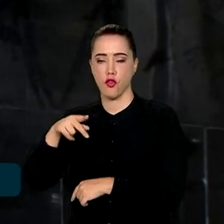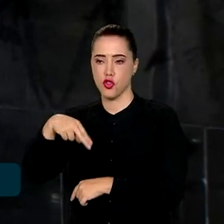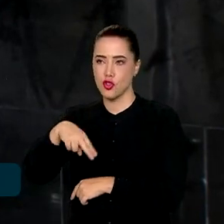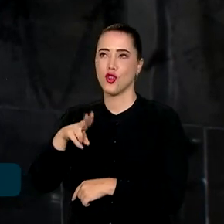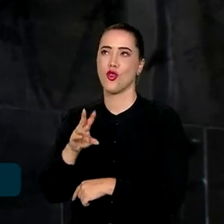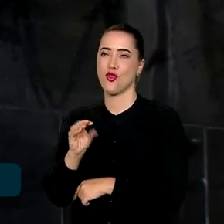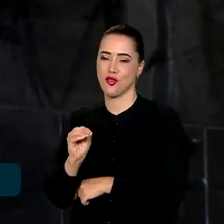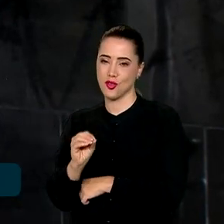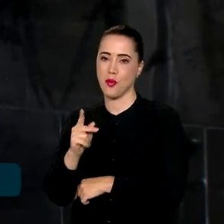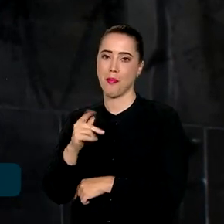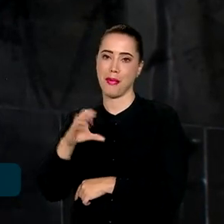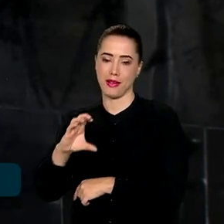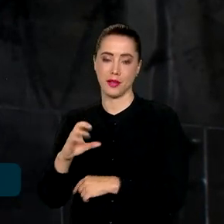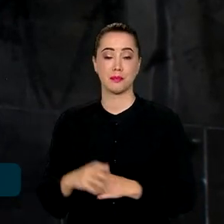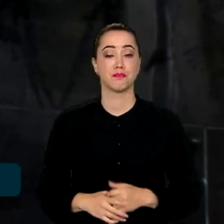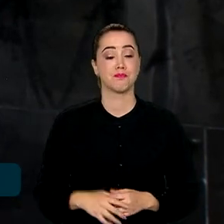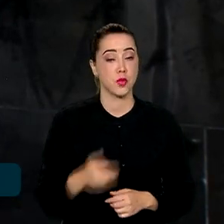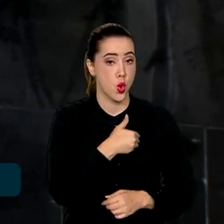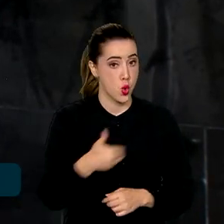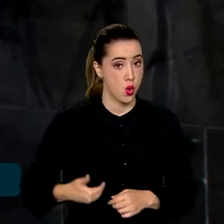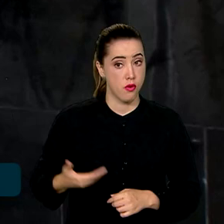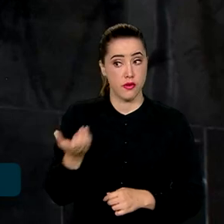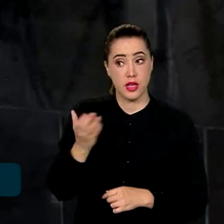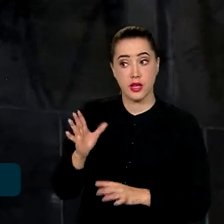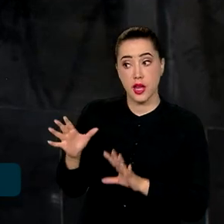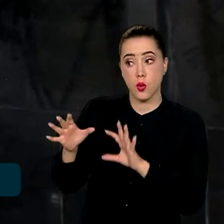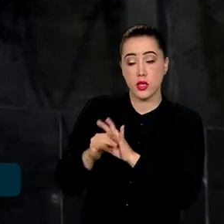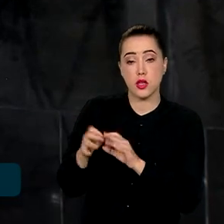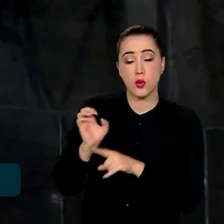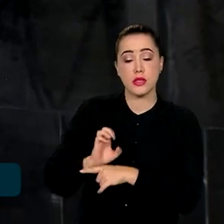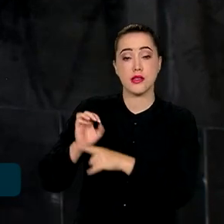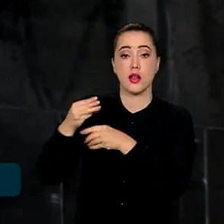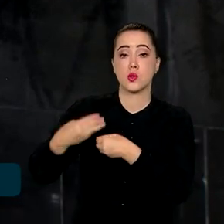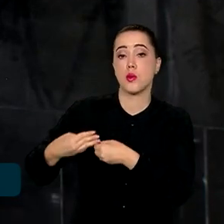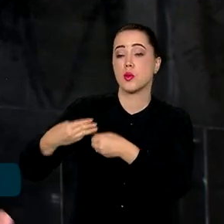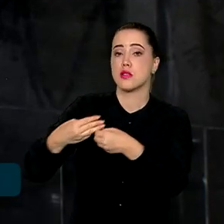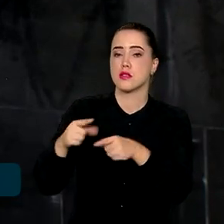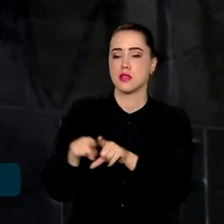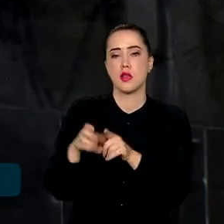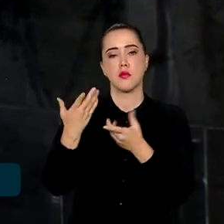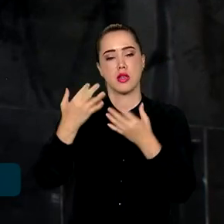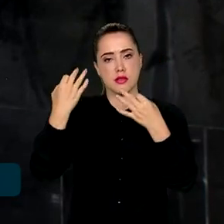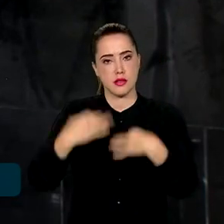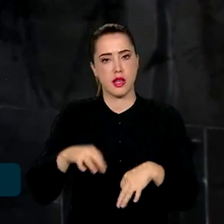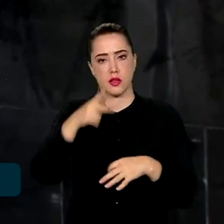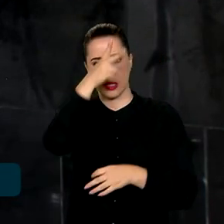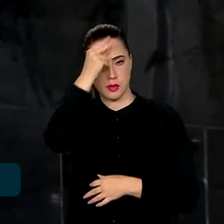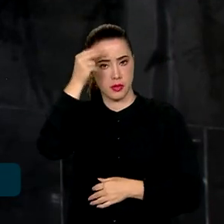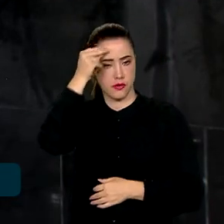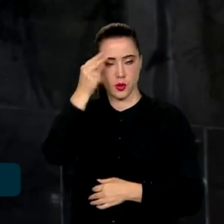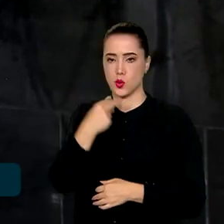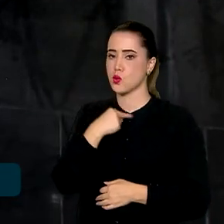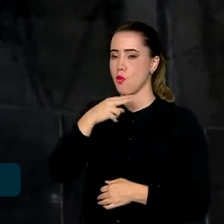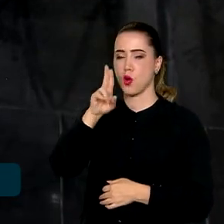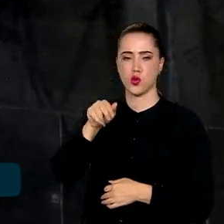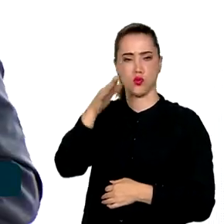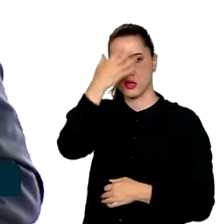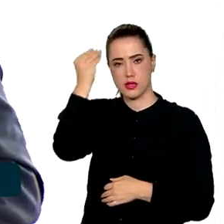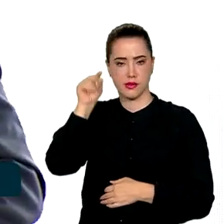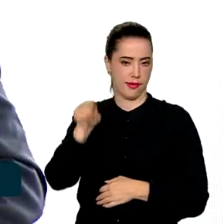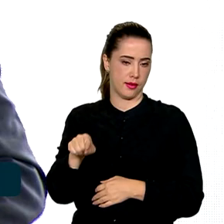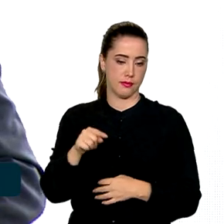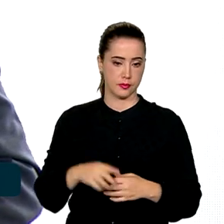gestão do programa com os estados e também com os municípios e garante que as prefeituras não serão esquecidas.